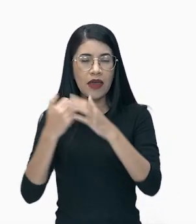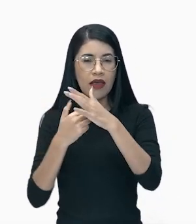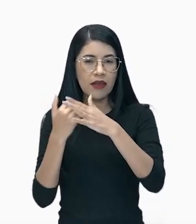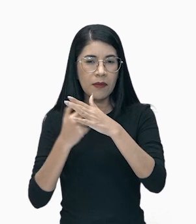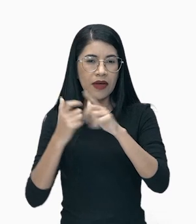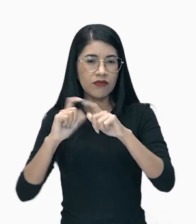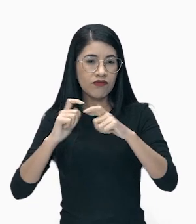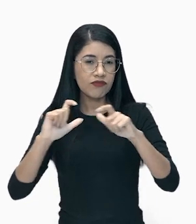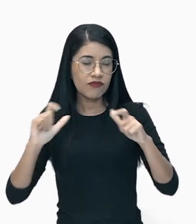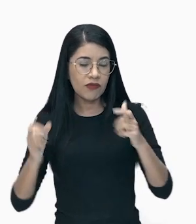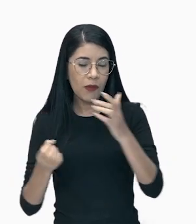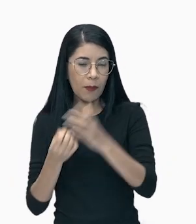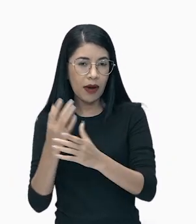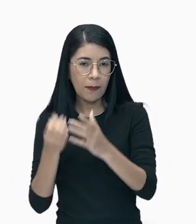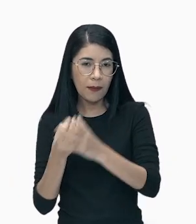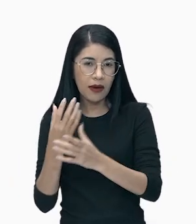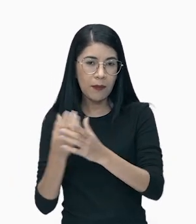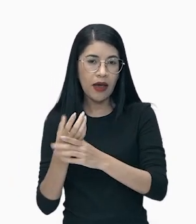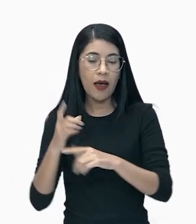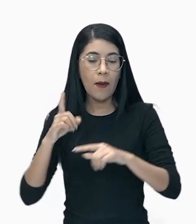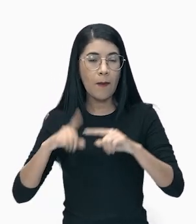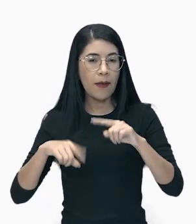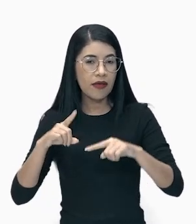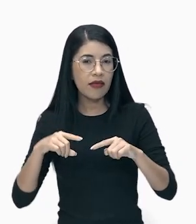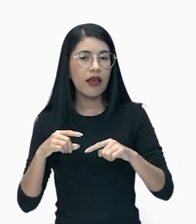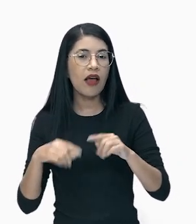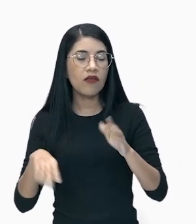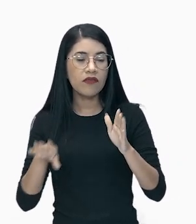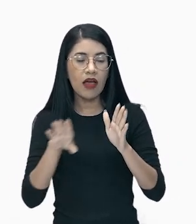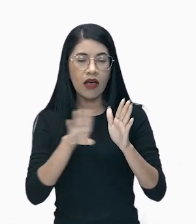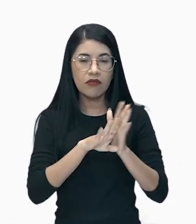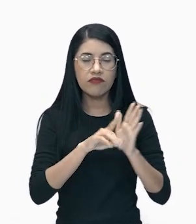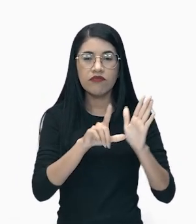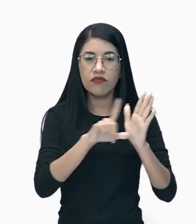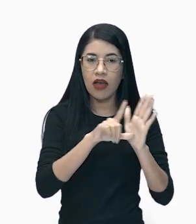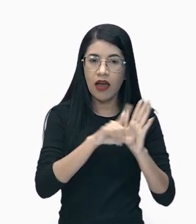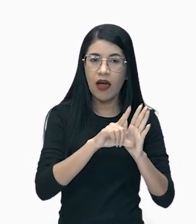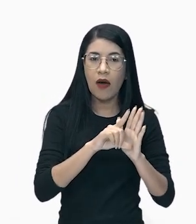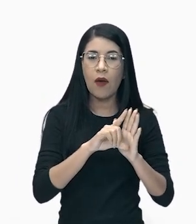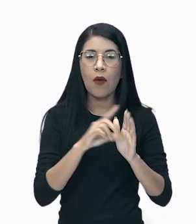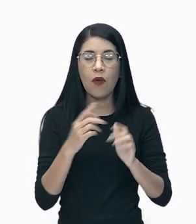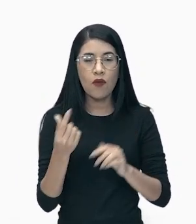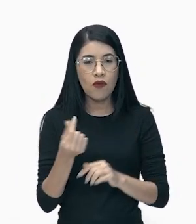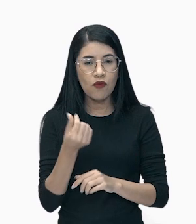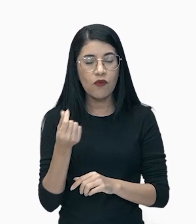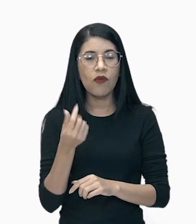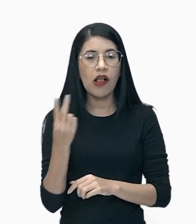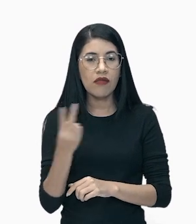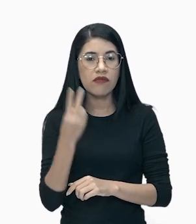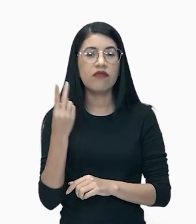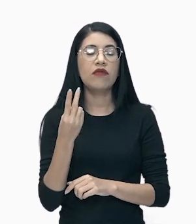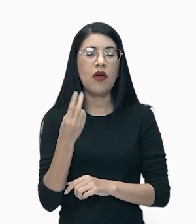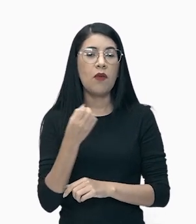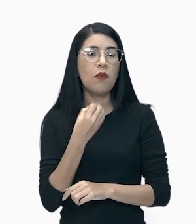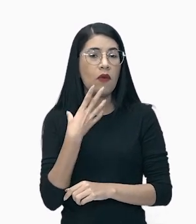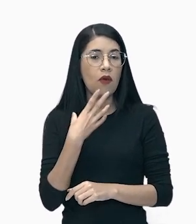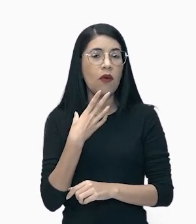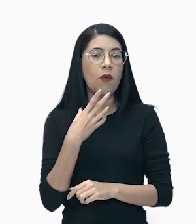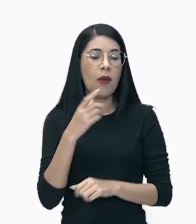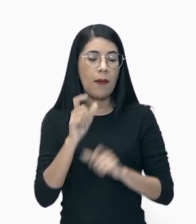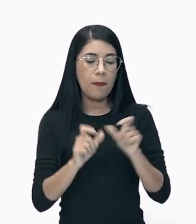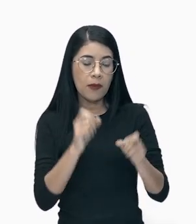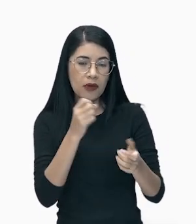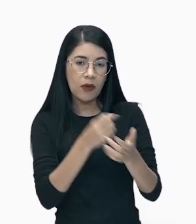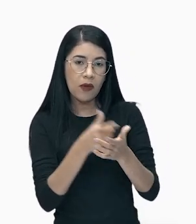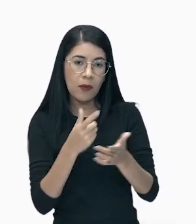produção. As mercadorias chegavam às lojas com preços mais acensíveis ao consumidor. A ideia de que a